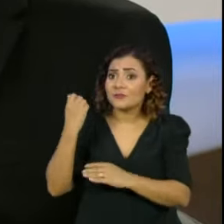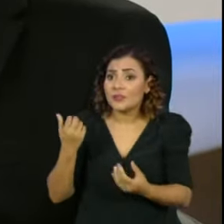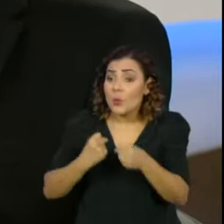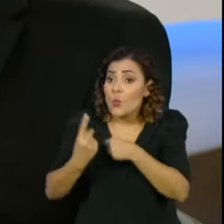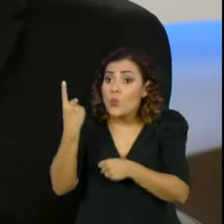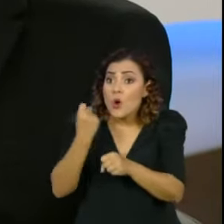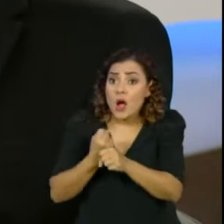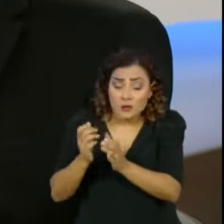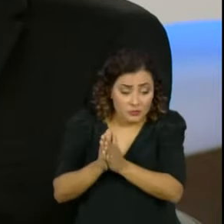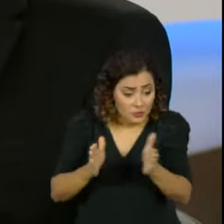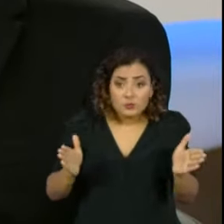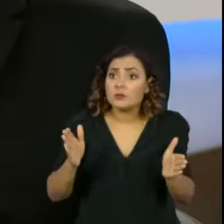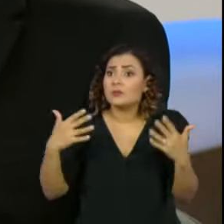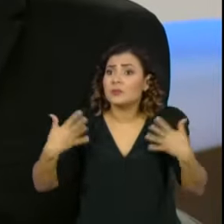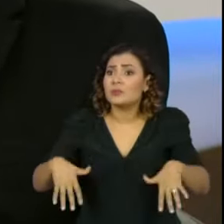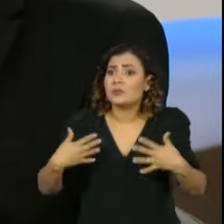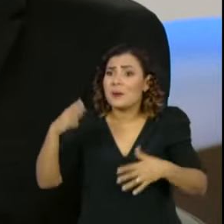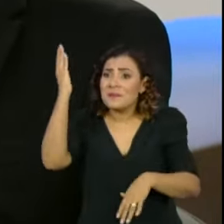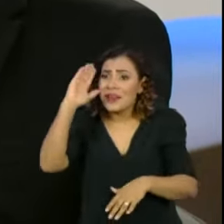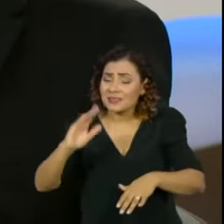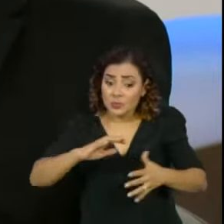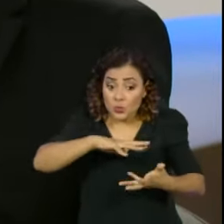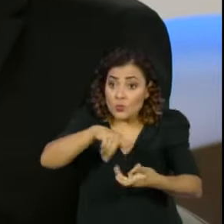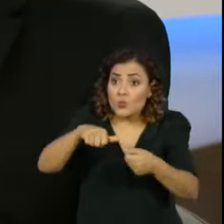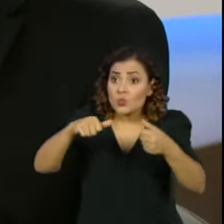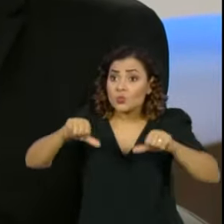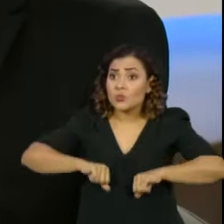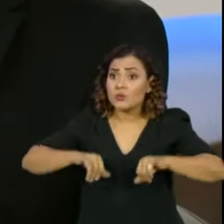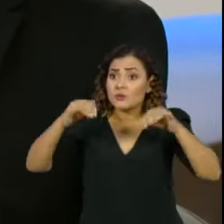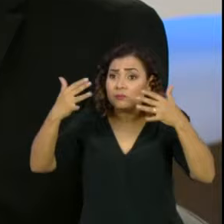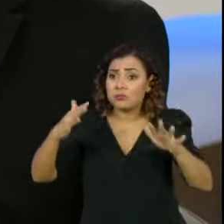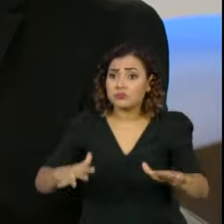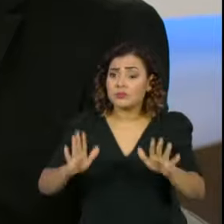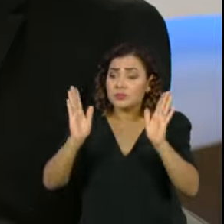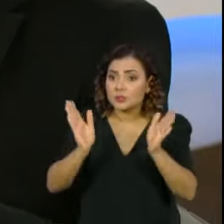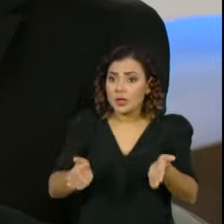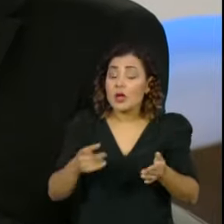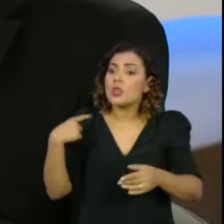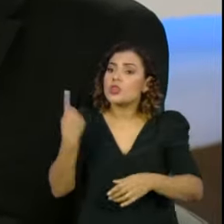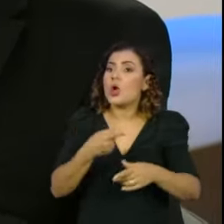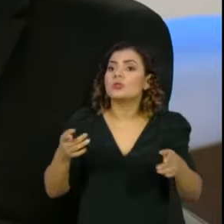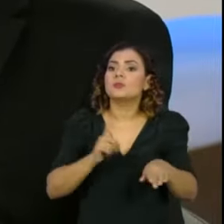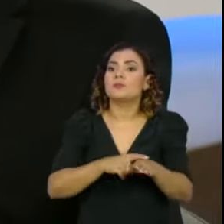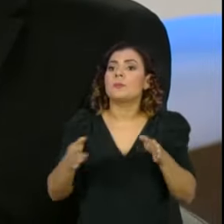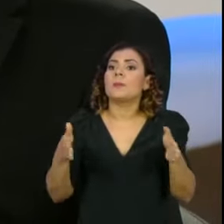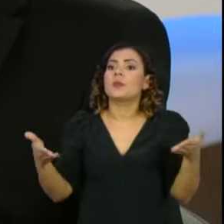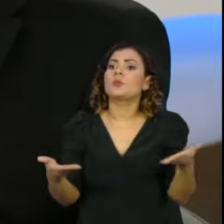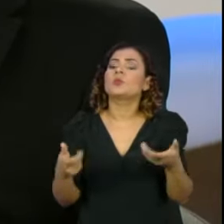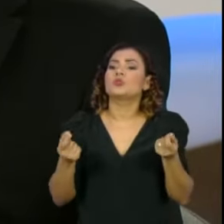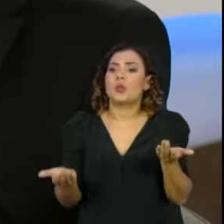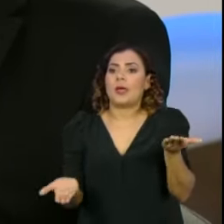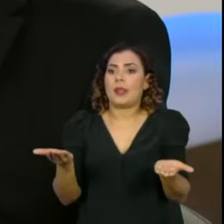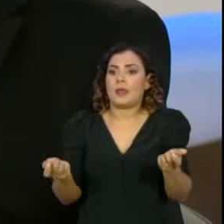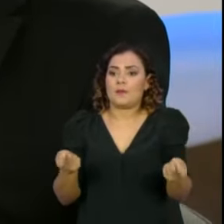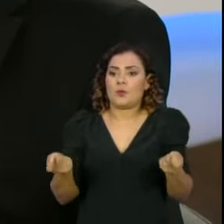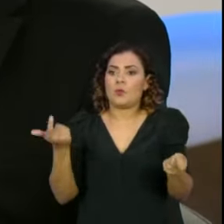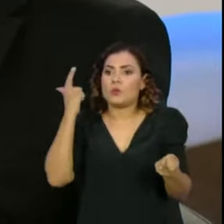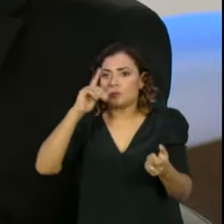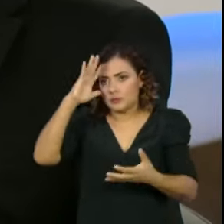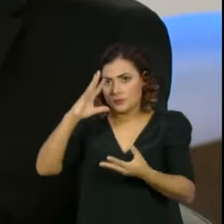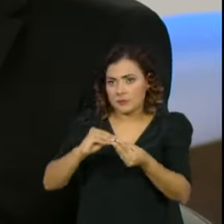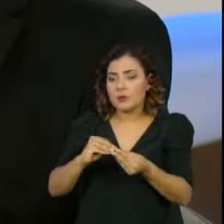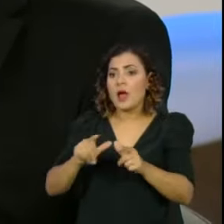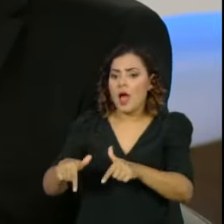infelizmente, assolou o Brasil e o mundo da maneira tão severa como aconteceu, o que nós temos que ter nesse momento é o equilíbrio de entender que ações